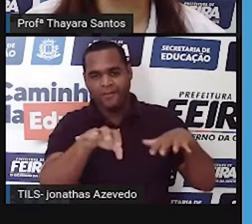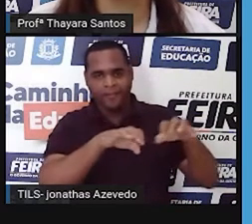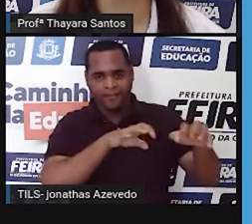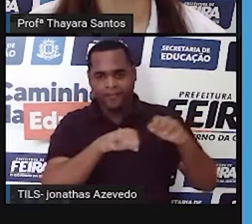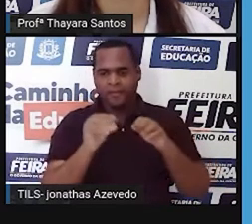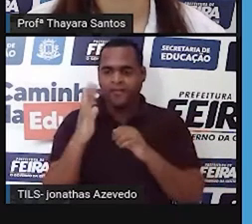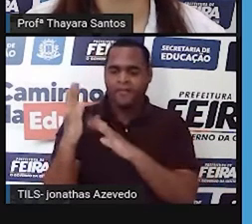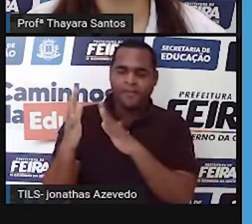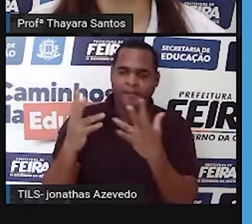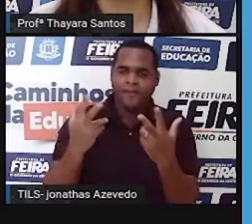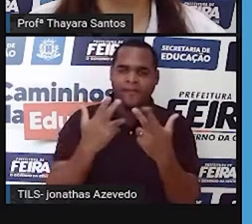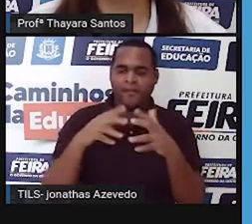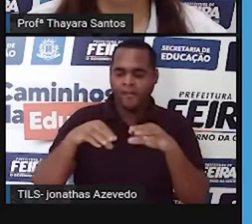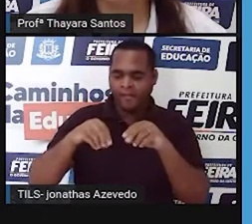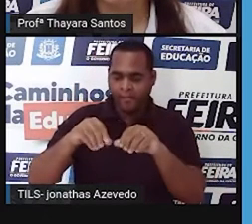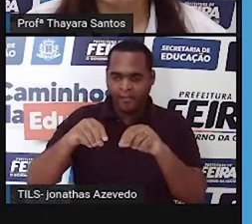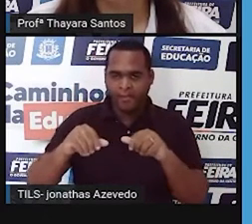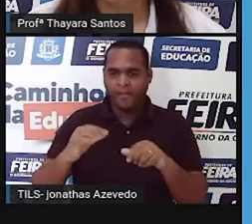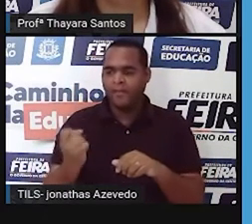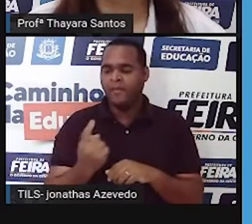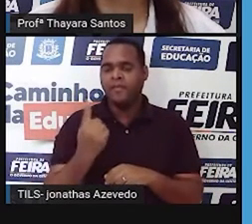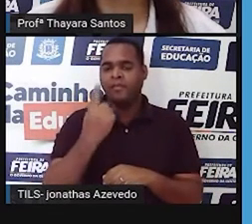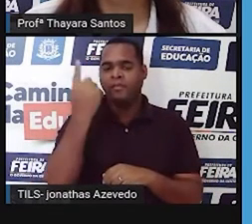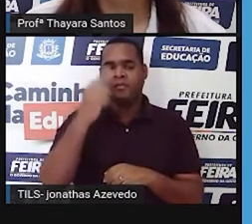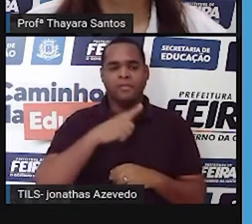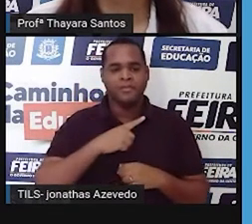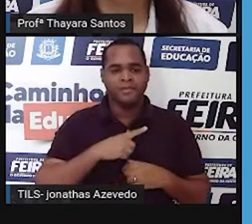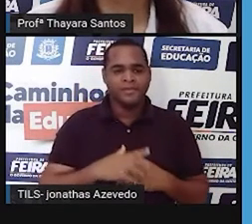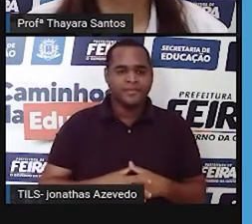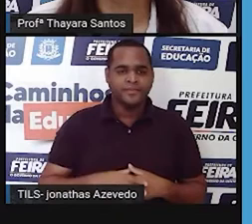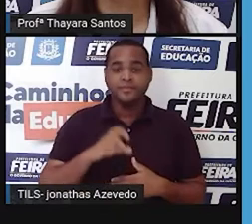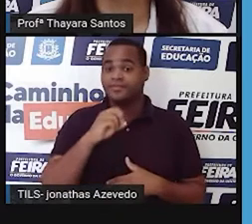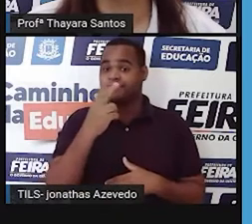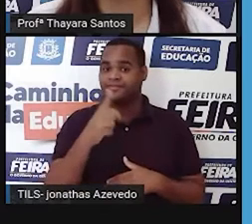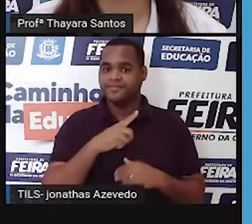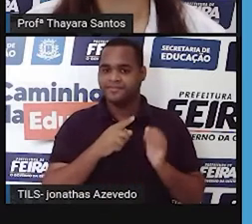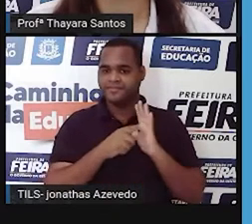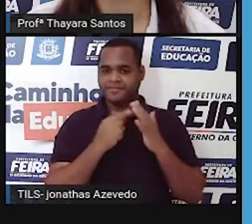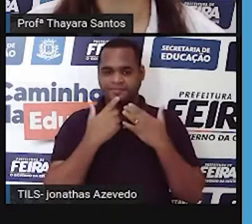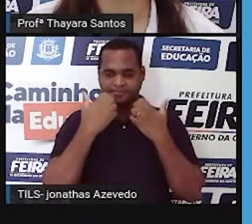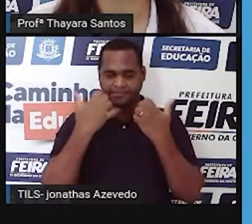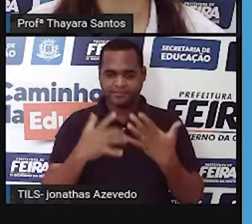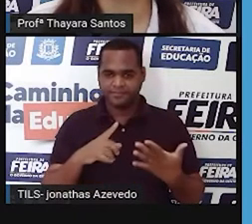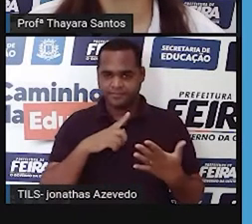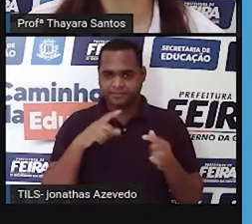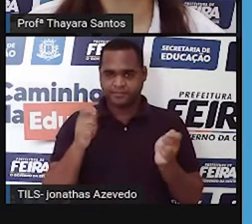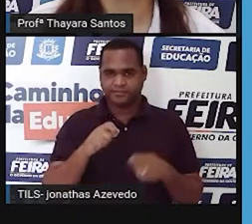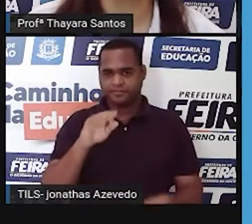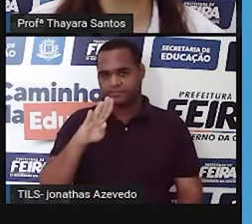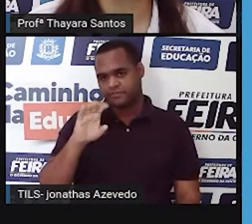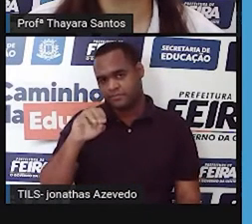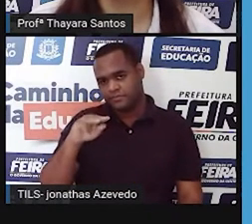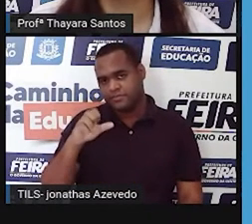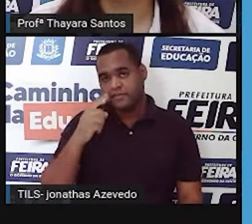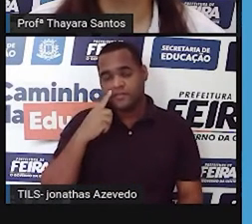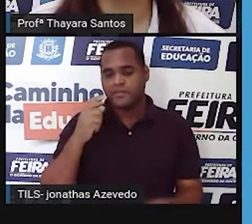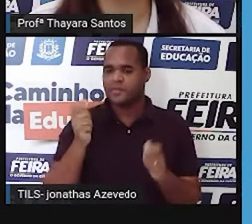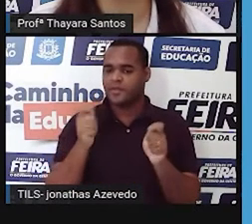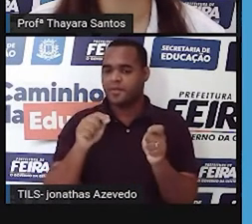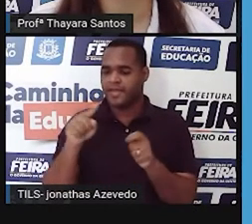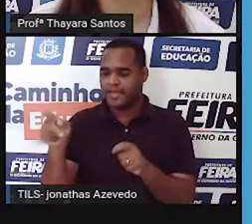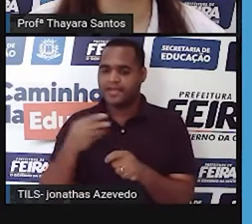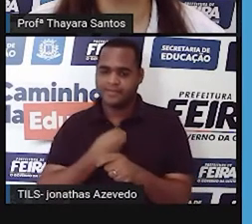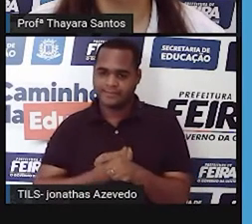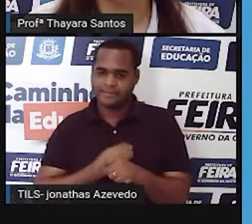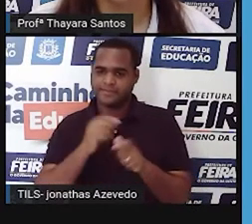vegetação, solo e altitude. Ou a gente pode falar também que os biomas são as maiores comunidades bióticas